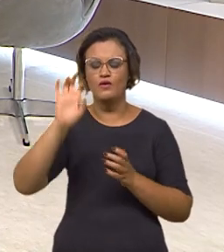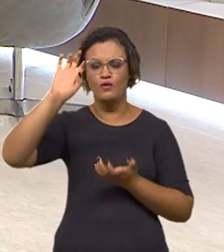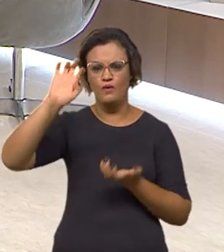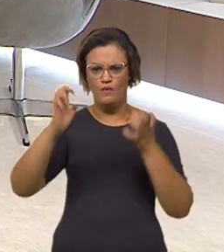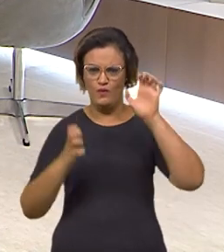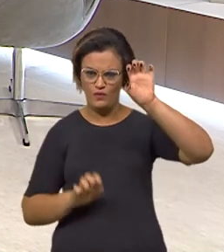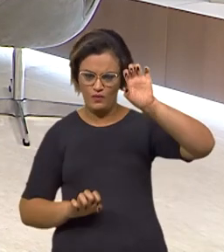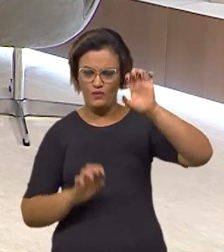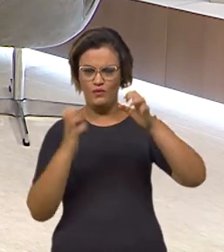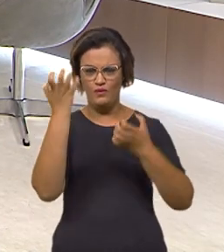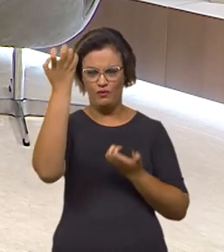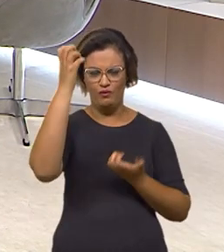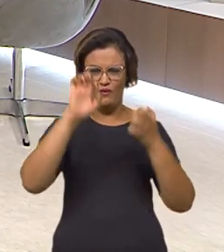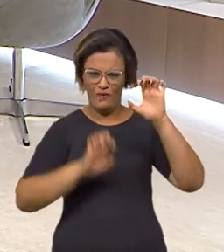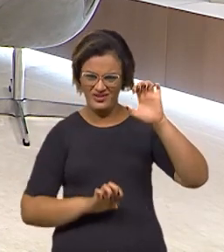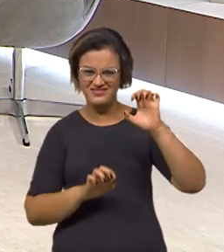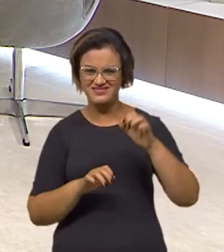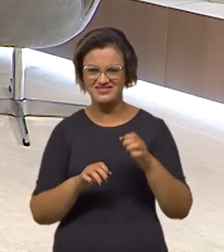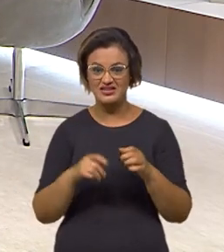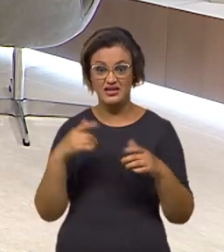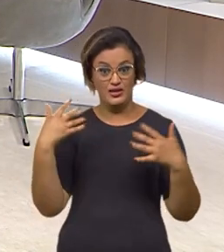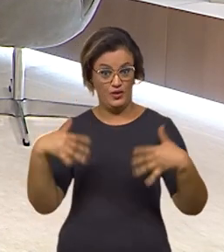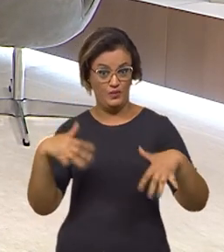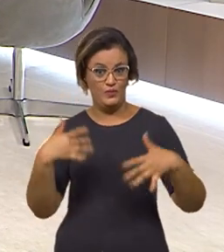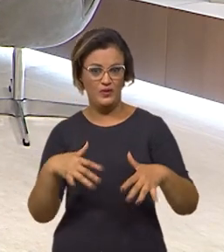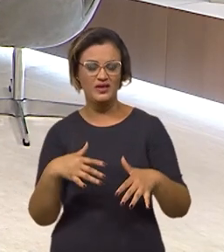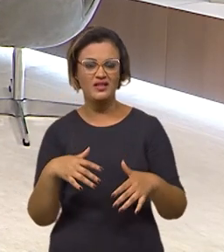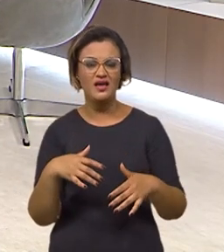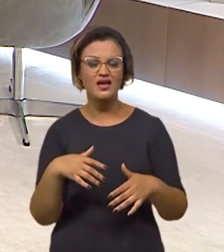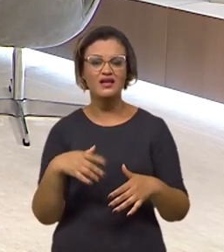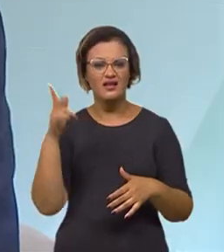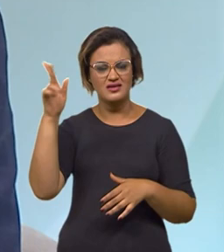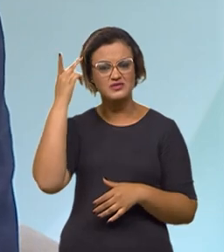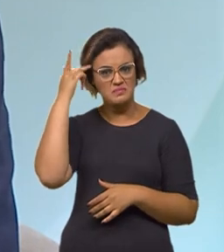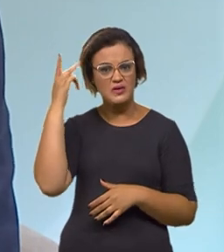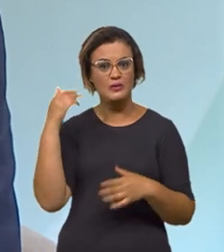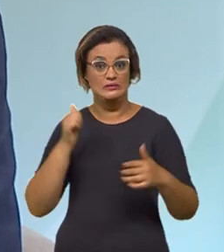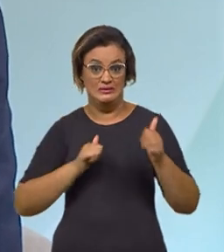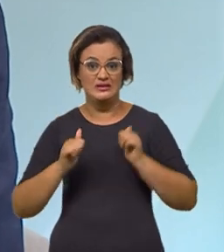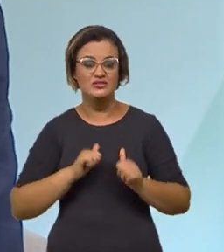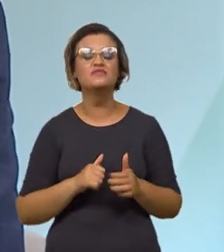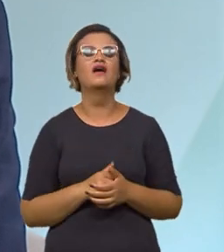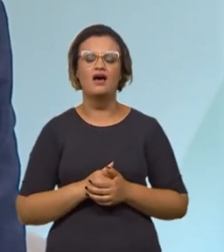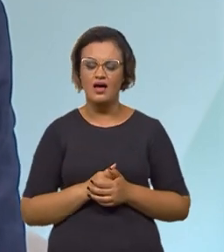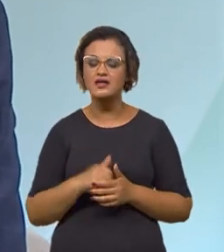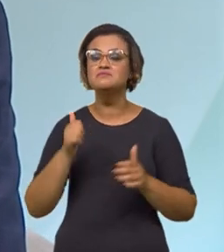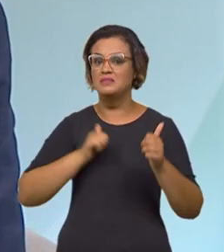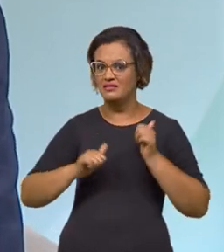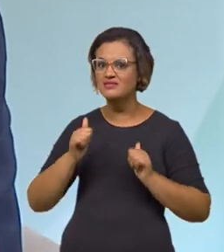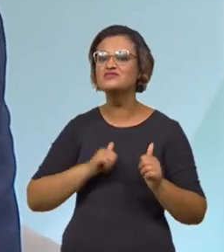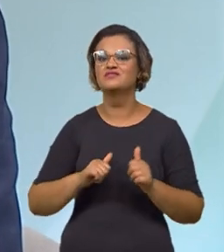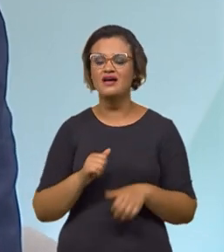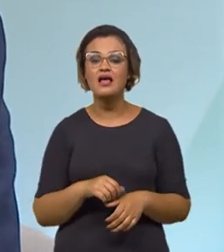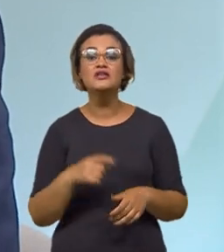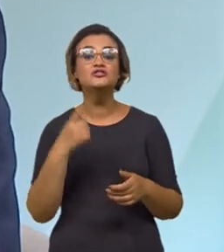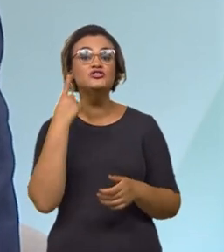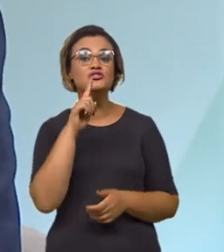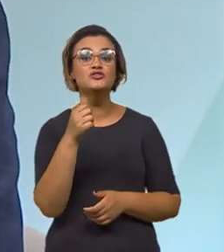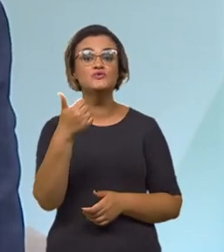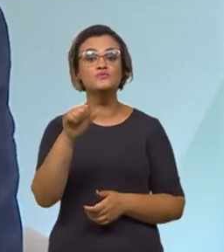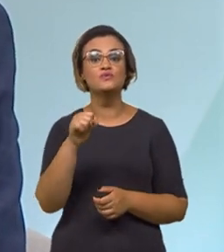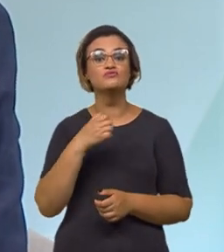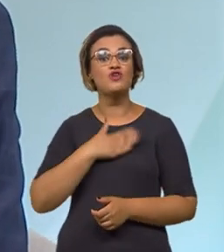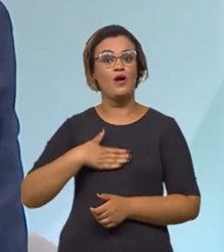uma joia da coroa da Infraero. Muita expectativa em relação ao leilão? Muita expectativa e já tem data. Dia 18 de agosto,